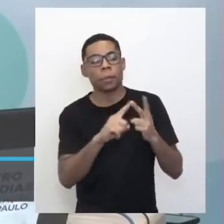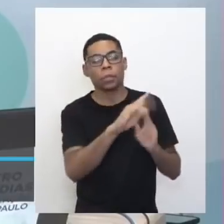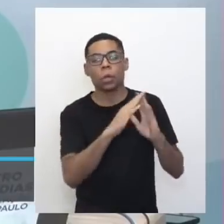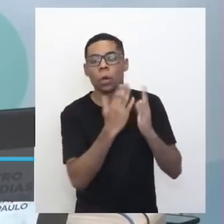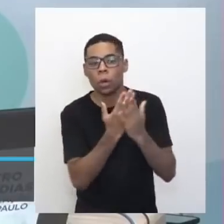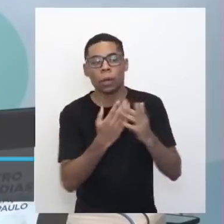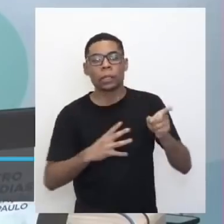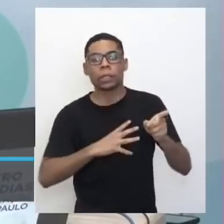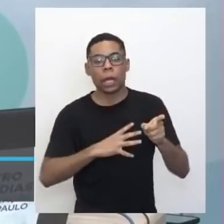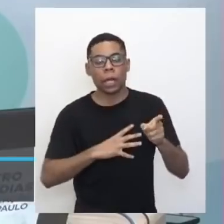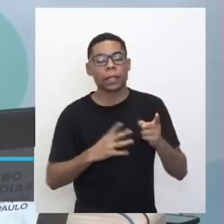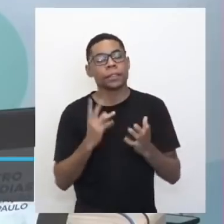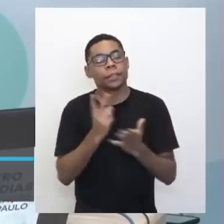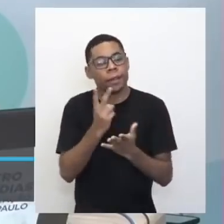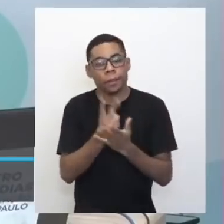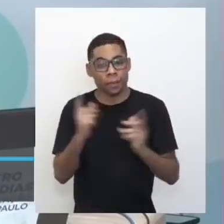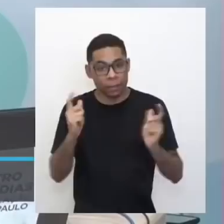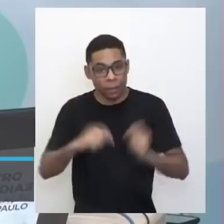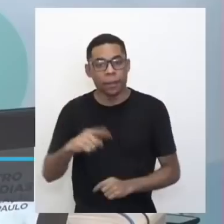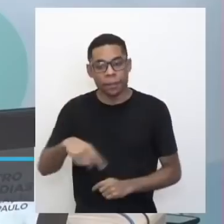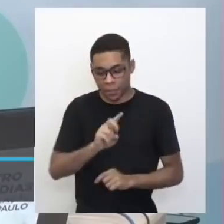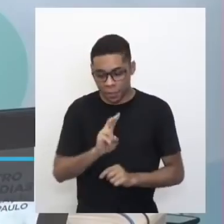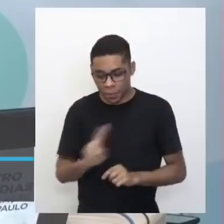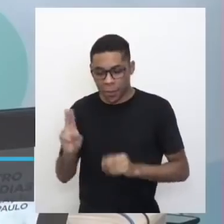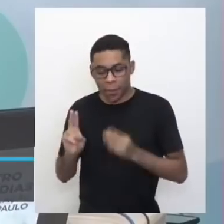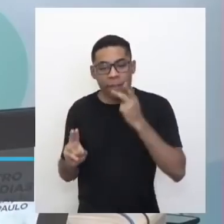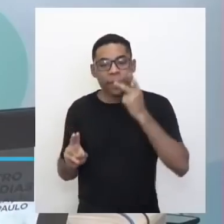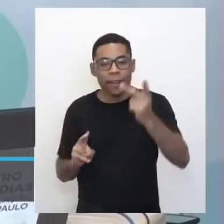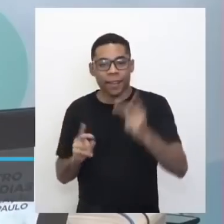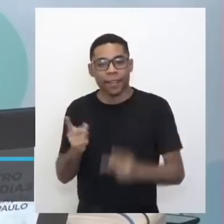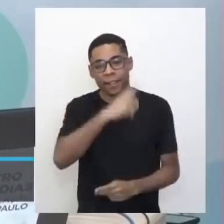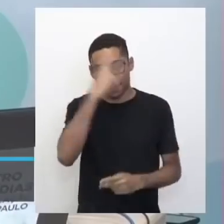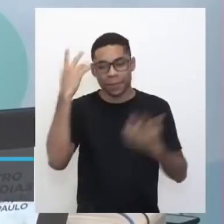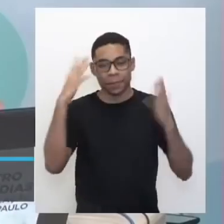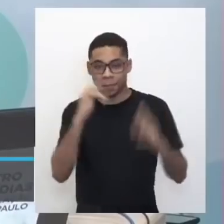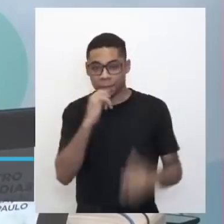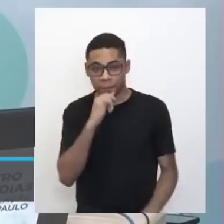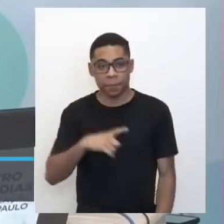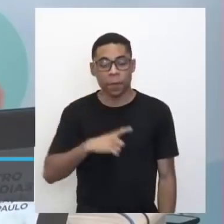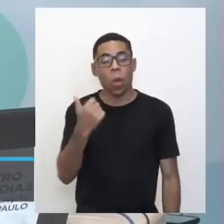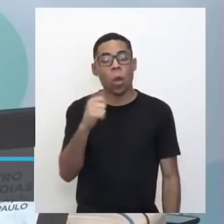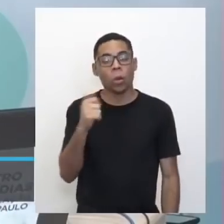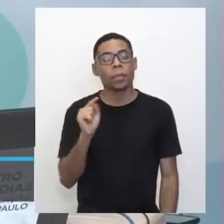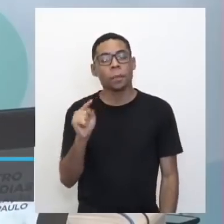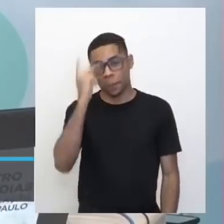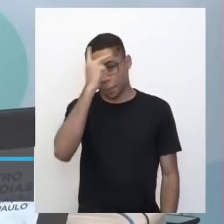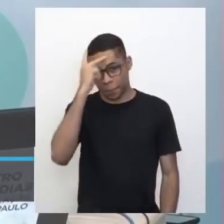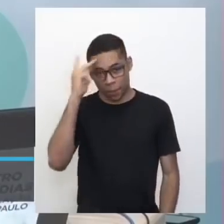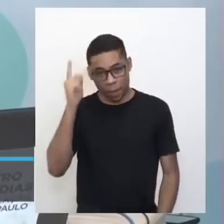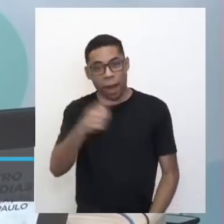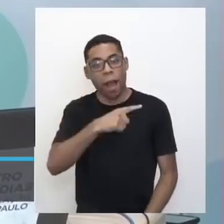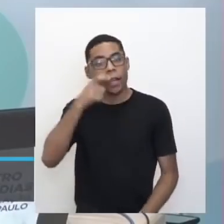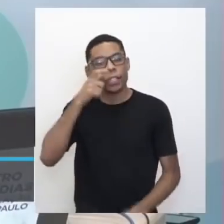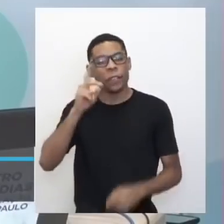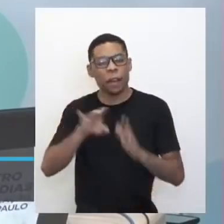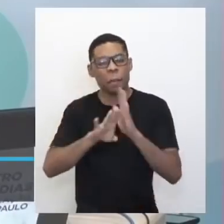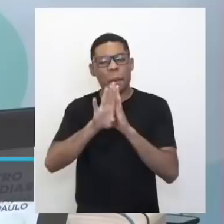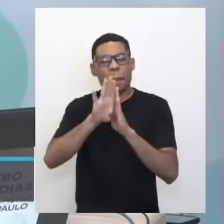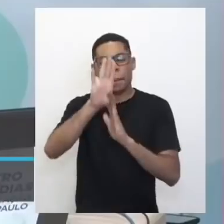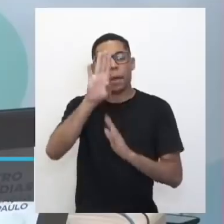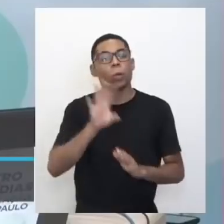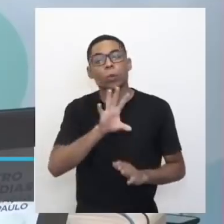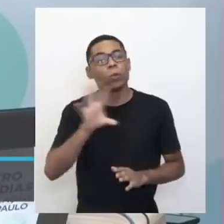cidade, que sempre que dá, a gente tem aqui agora 11 mil pessoas e vai crescendo esse número, então é lógico que não dá para ler de todo mundo,